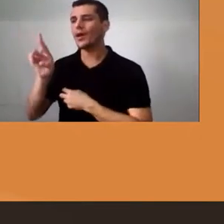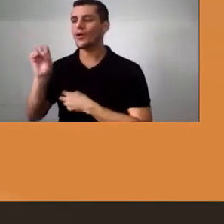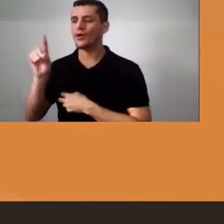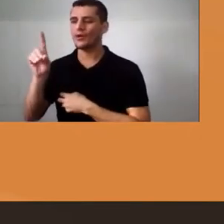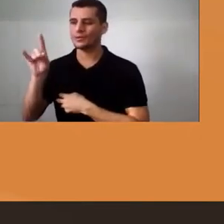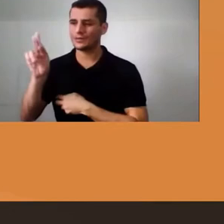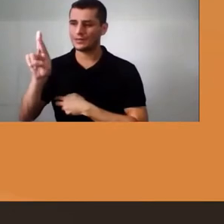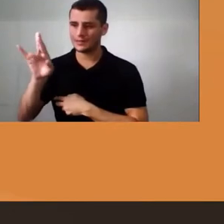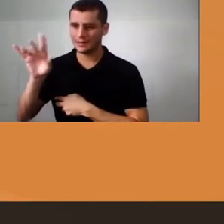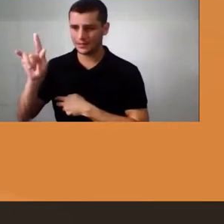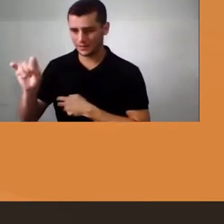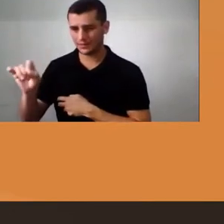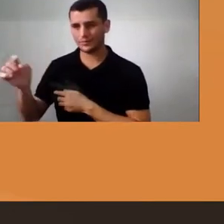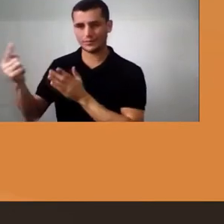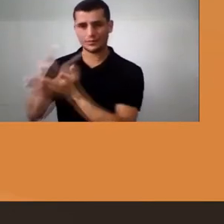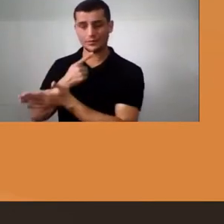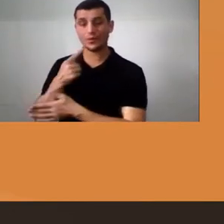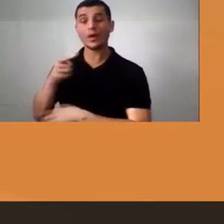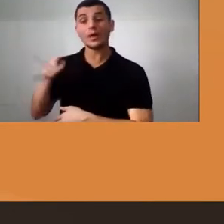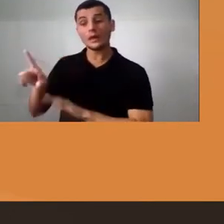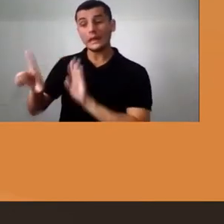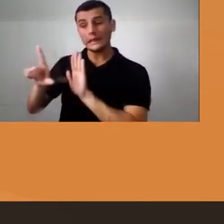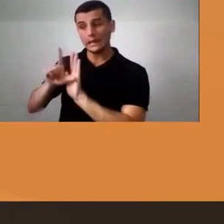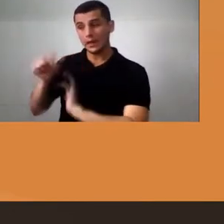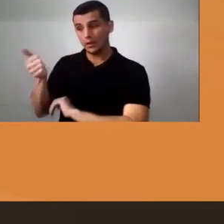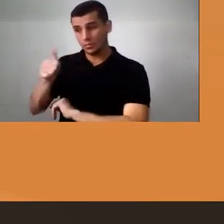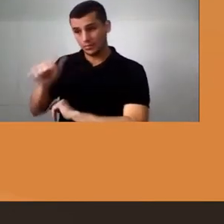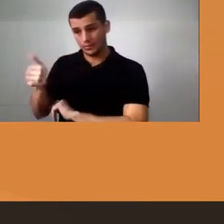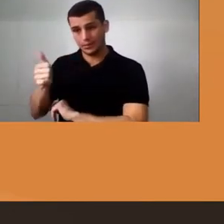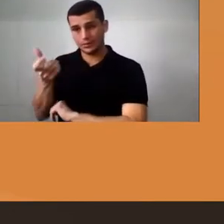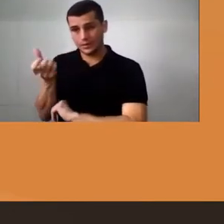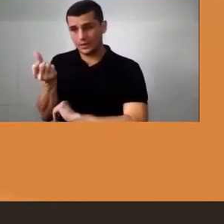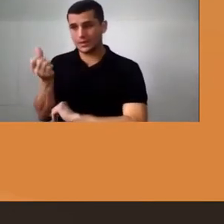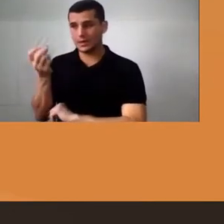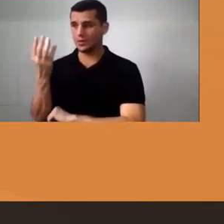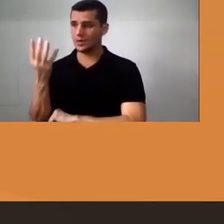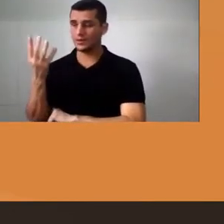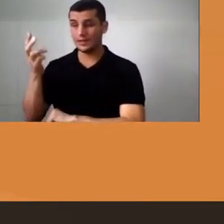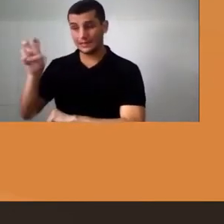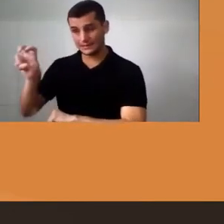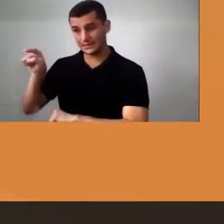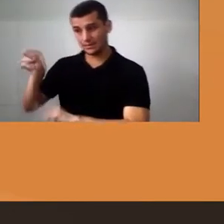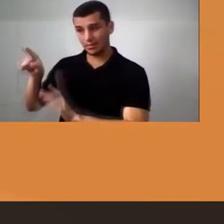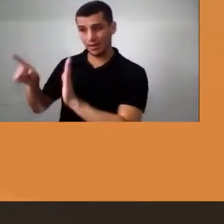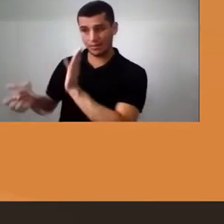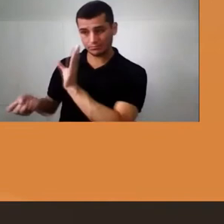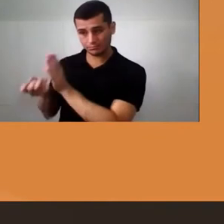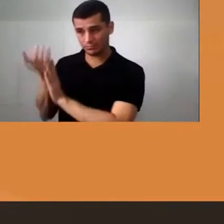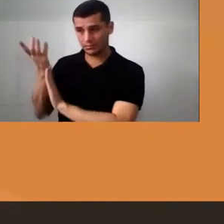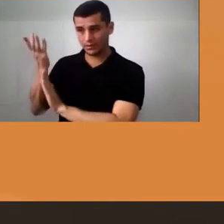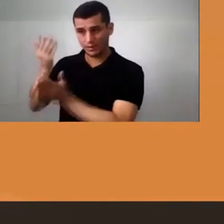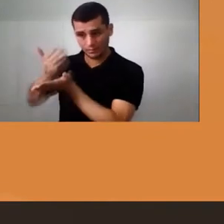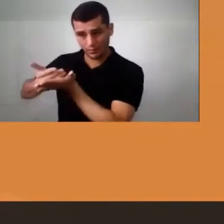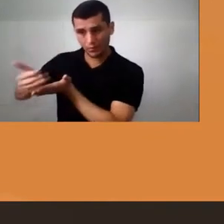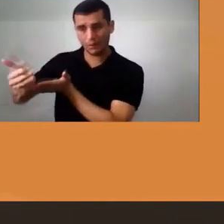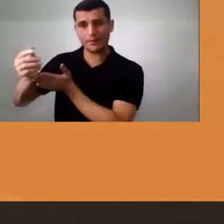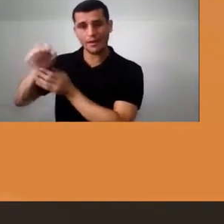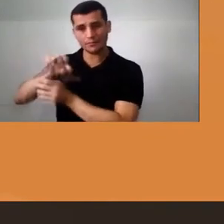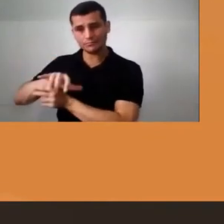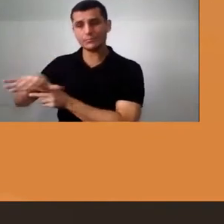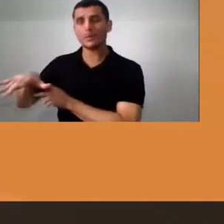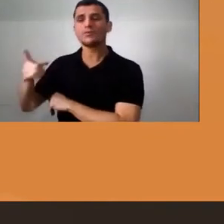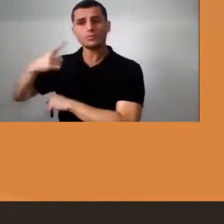que a Lei 11.645 passou a ser implementada, nós tivemos alguns avanços.